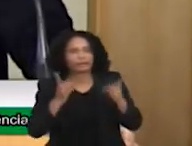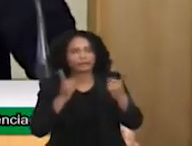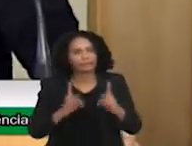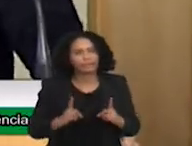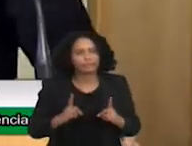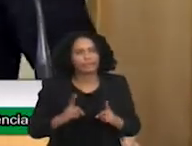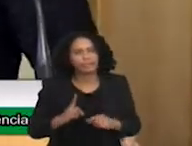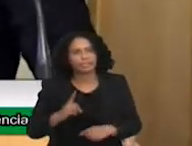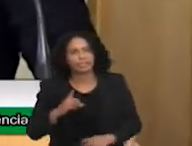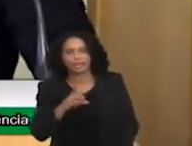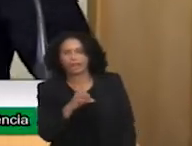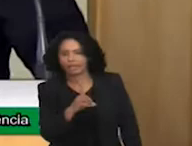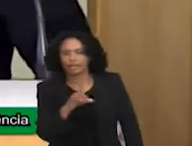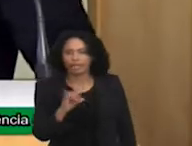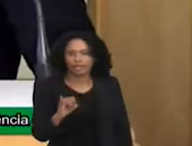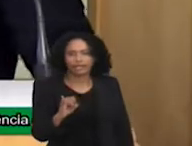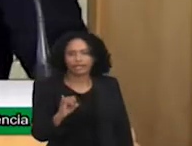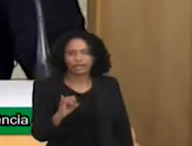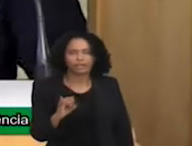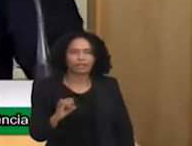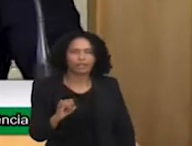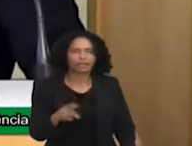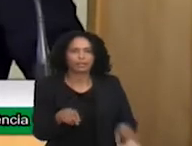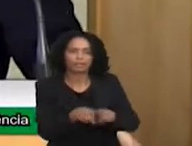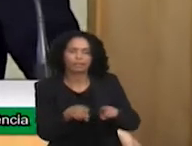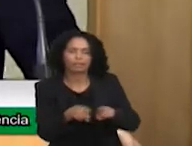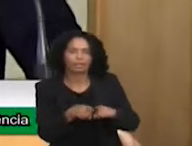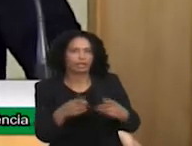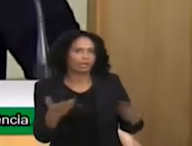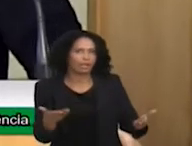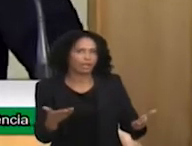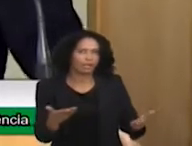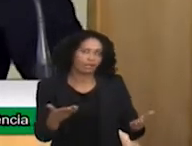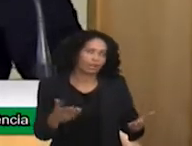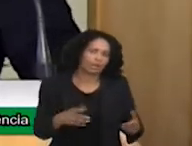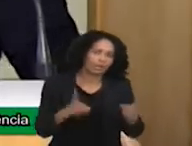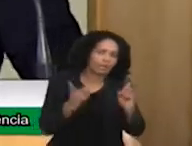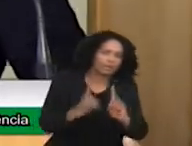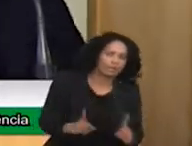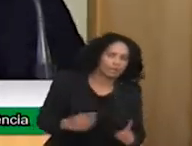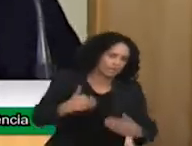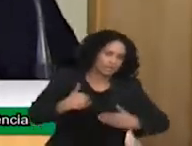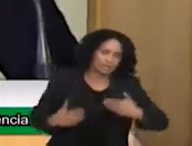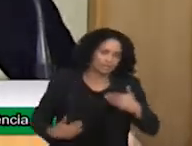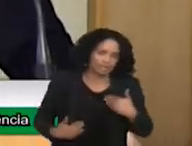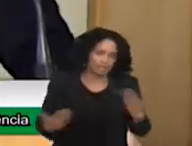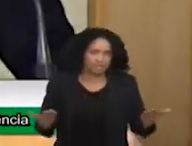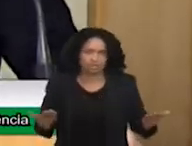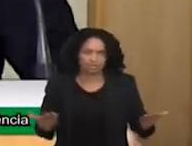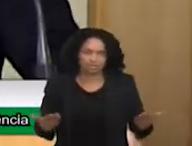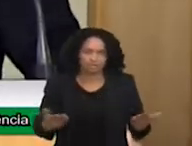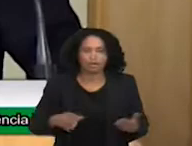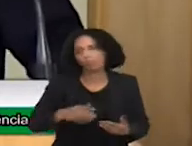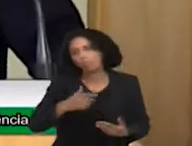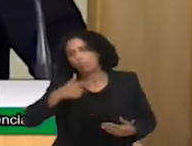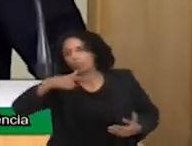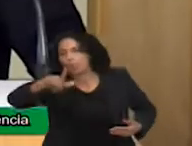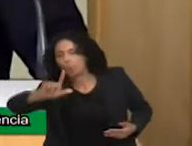Se a pessoa tem lá uma deficiência intelectual, física e uma deficiência